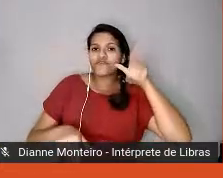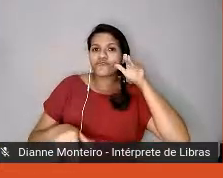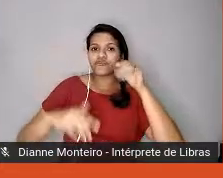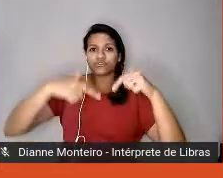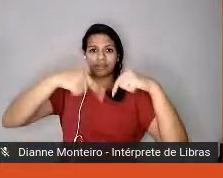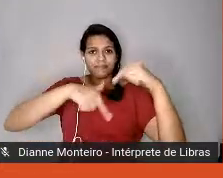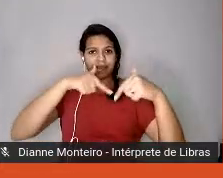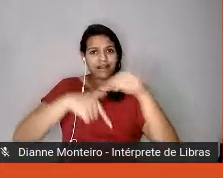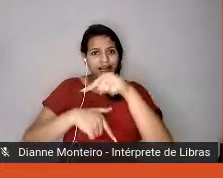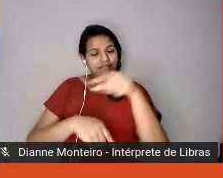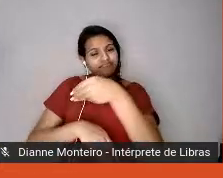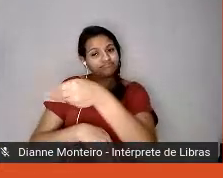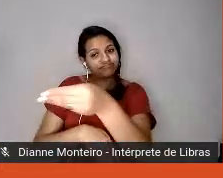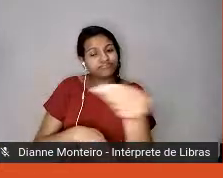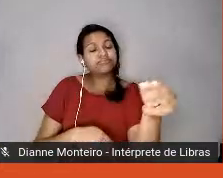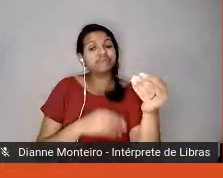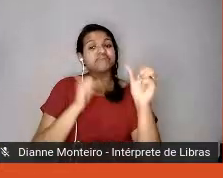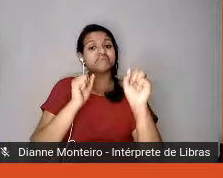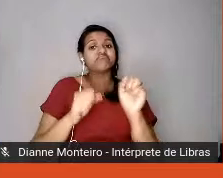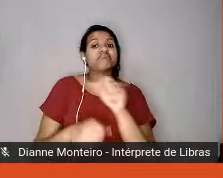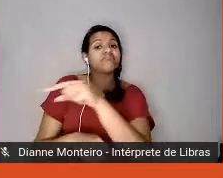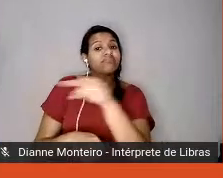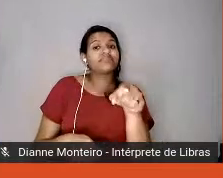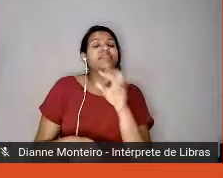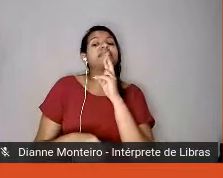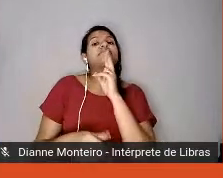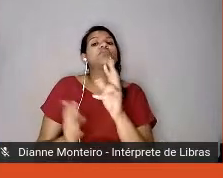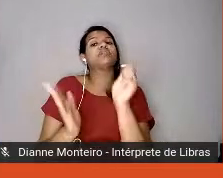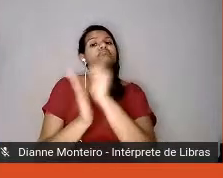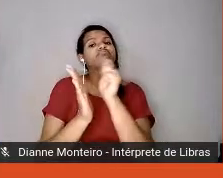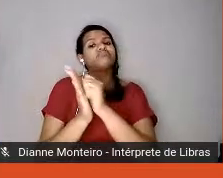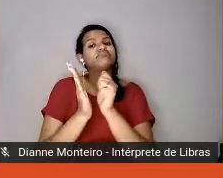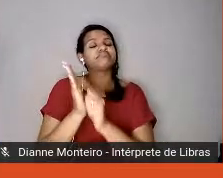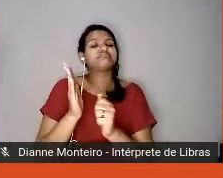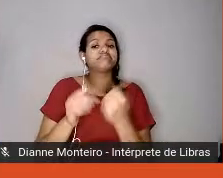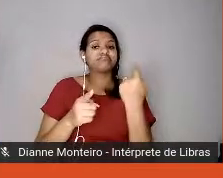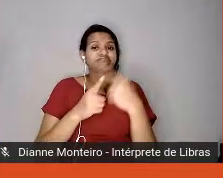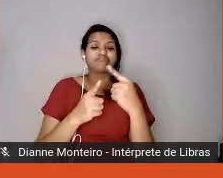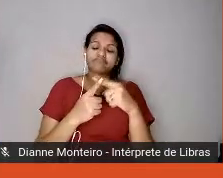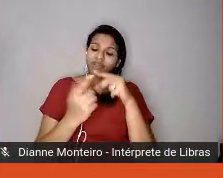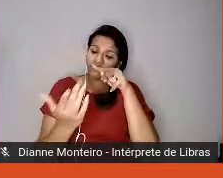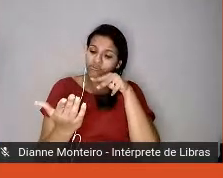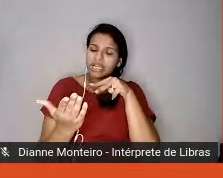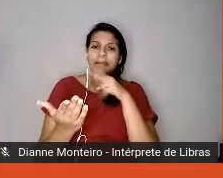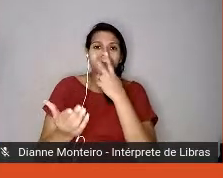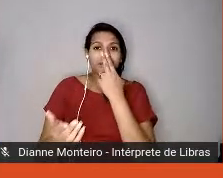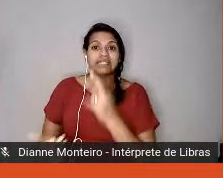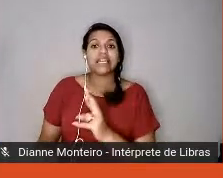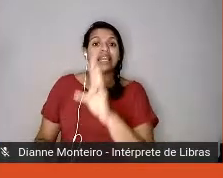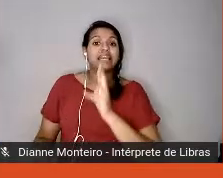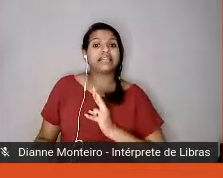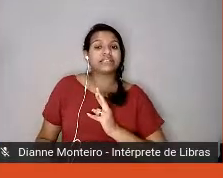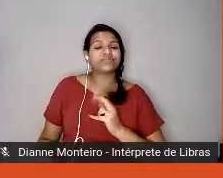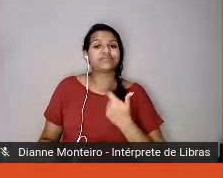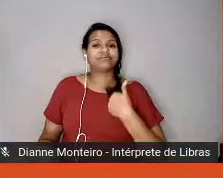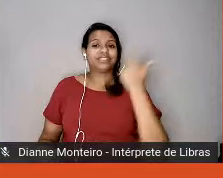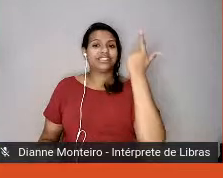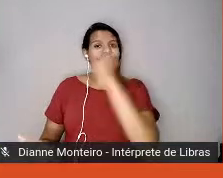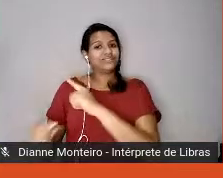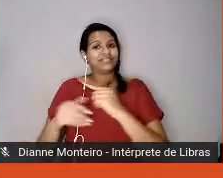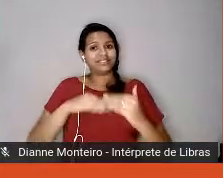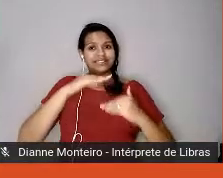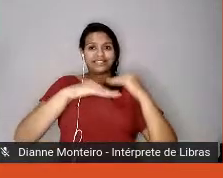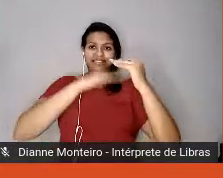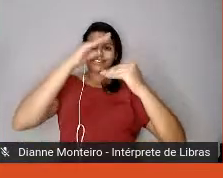pessoas, a gente pressupõe se comprometer a impulsionar o desenvolvimento dessas pessoas, desses caráteres